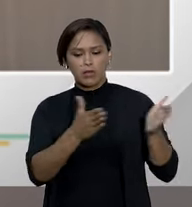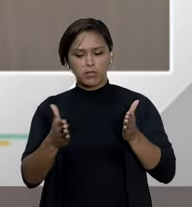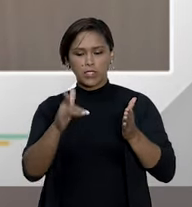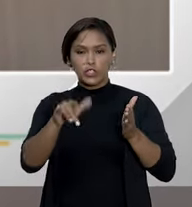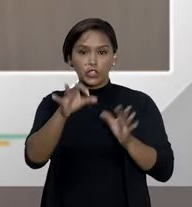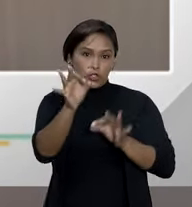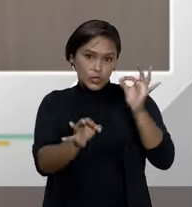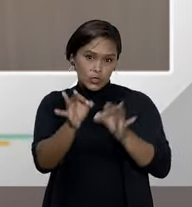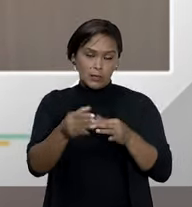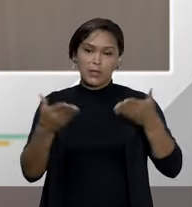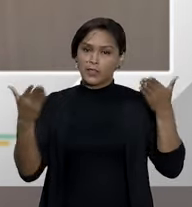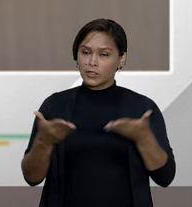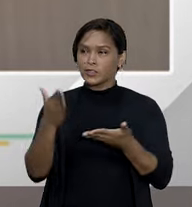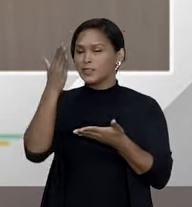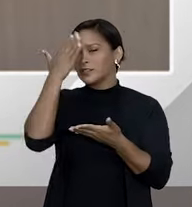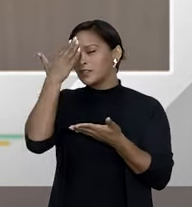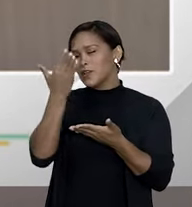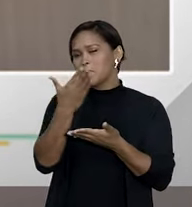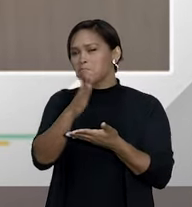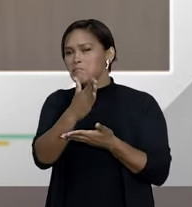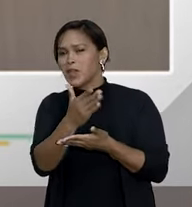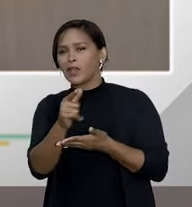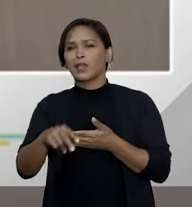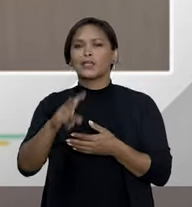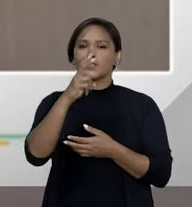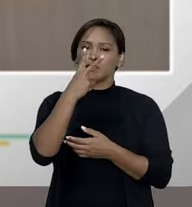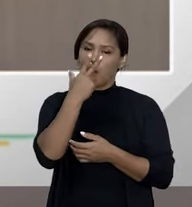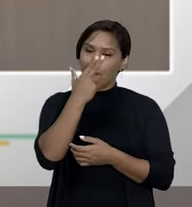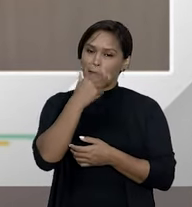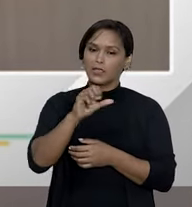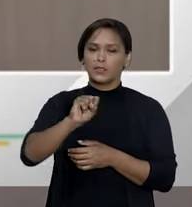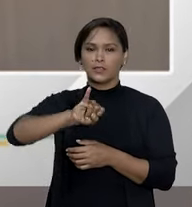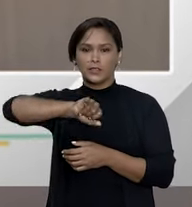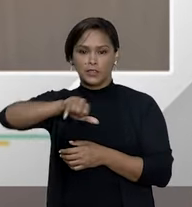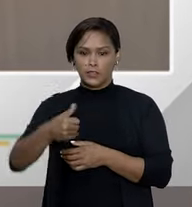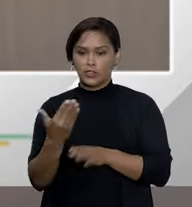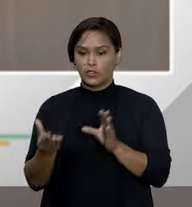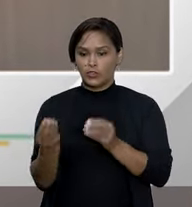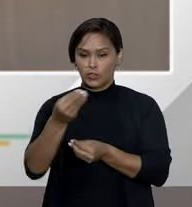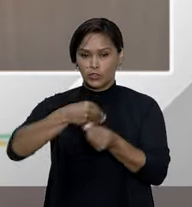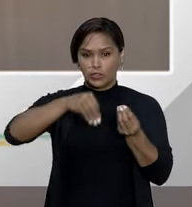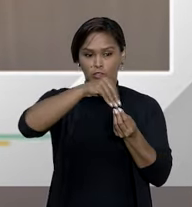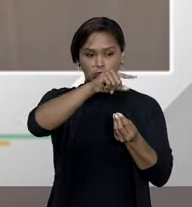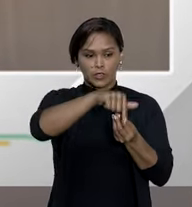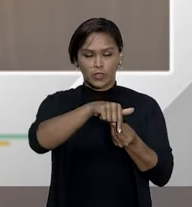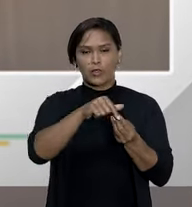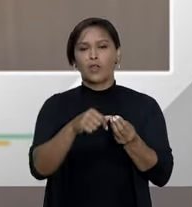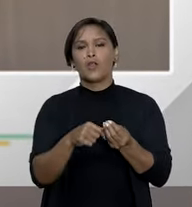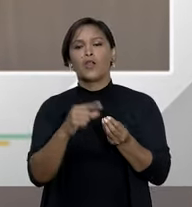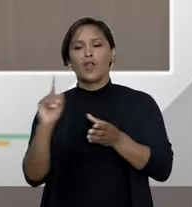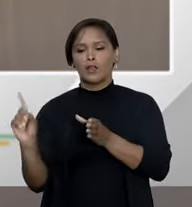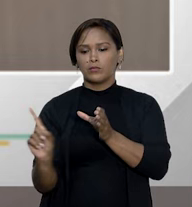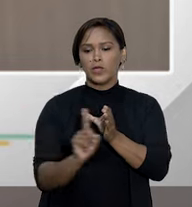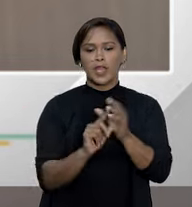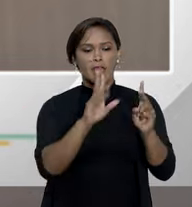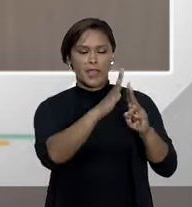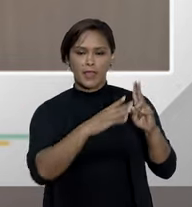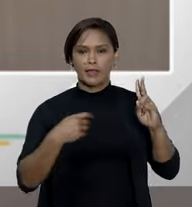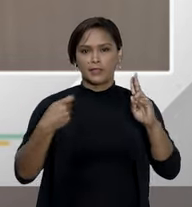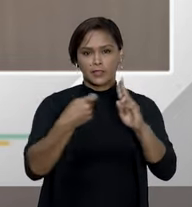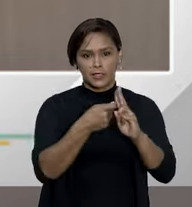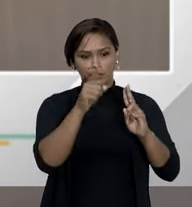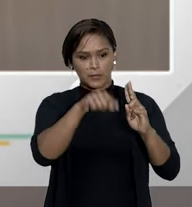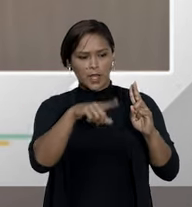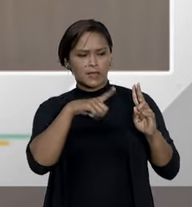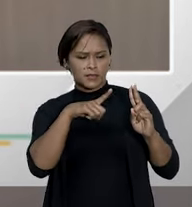de julgamento, porque tem um recurso repetitivo afetado pelo Supremo Tribunal de Justiça, da isonomia de tratamento entre as partes, eu